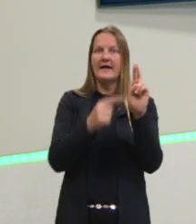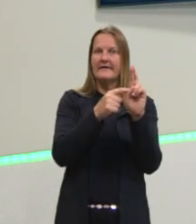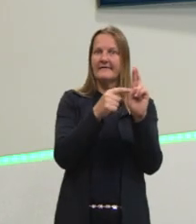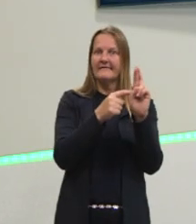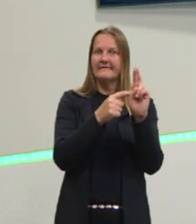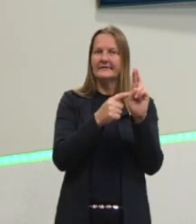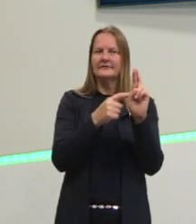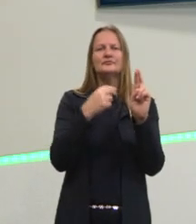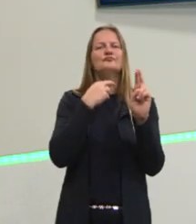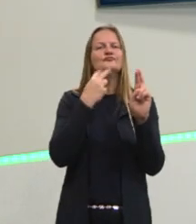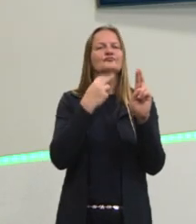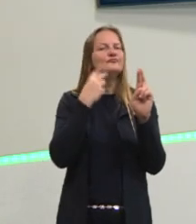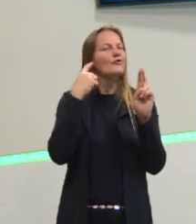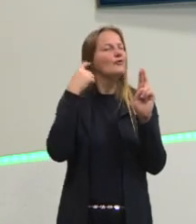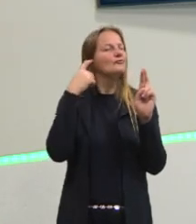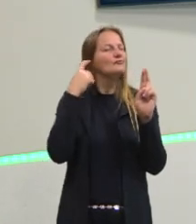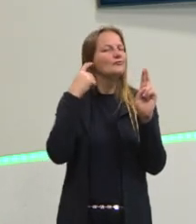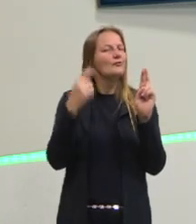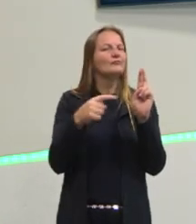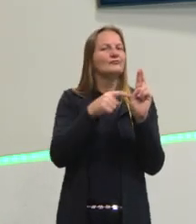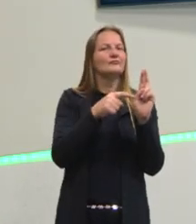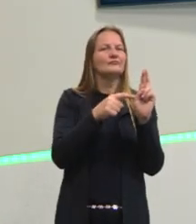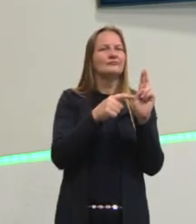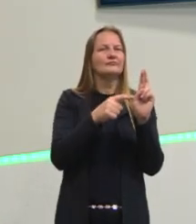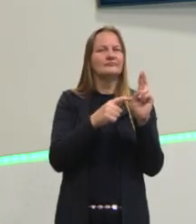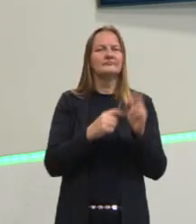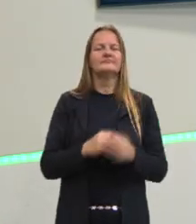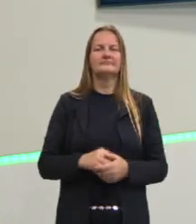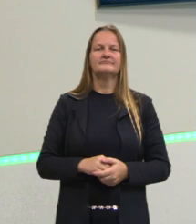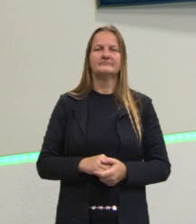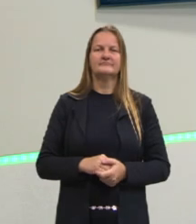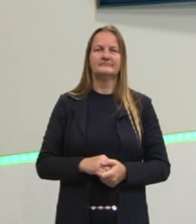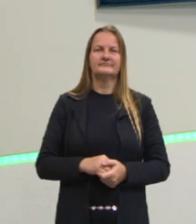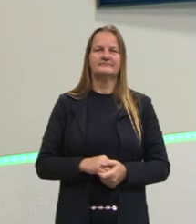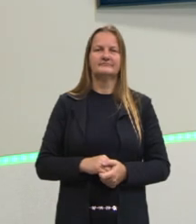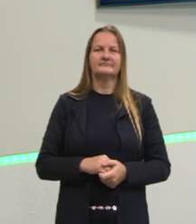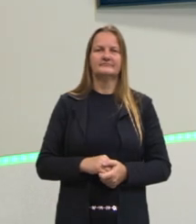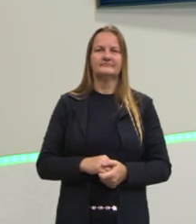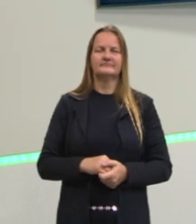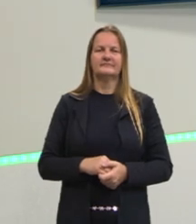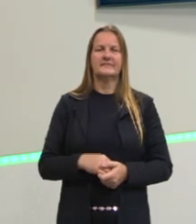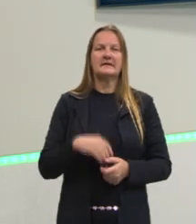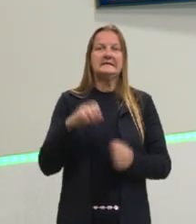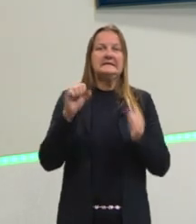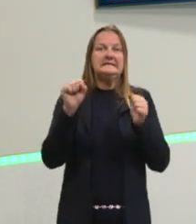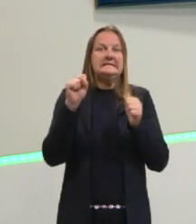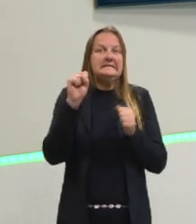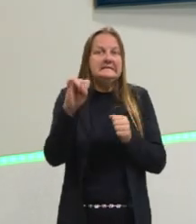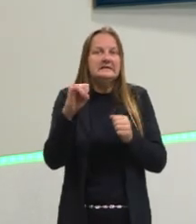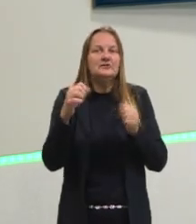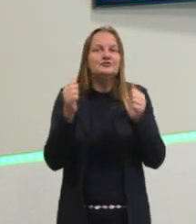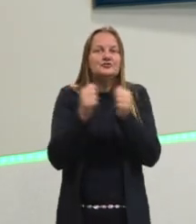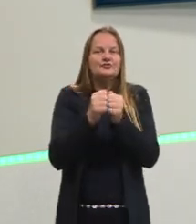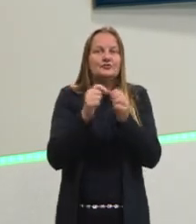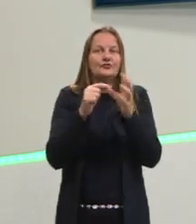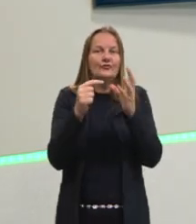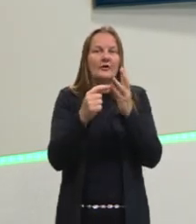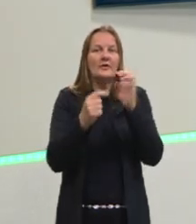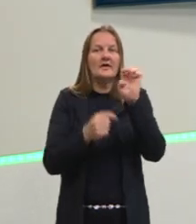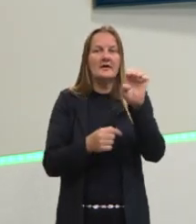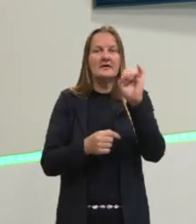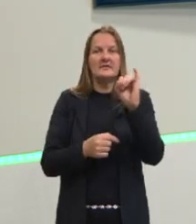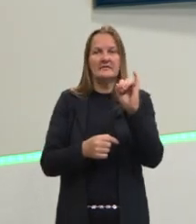E quando eles estão acompanhando, LA-RE acompanhada pela letrinha E e pela letra I, nós vamos